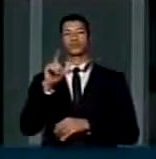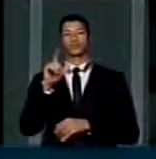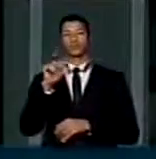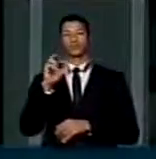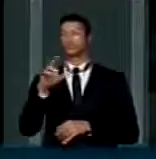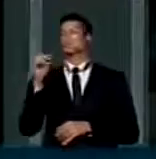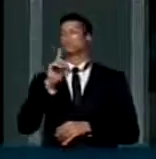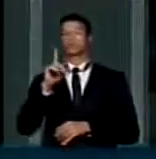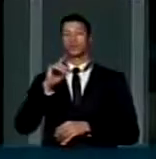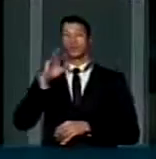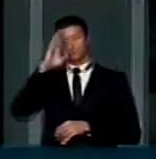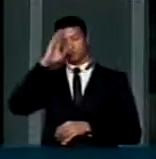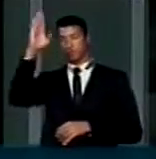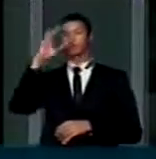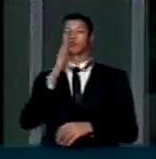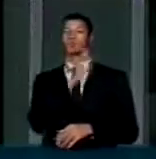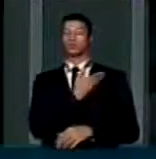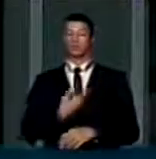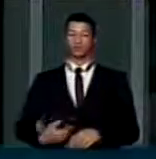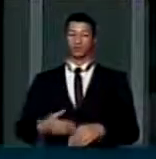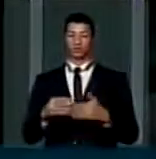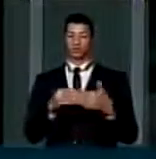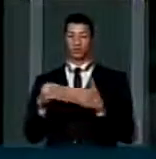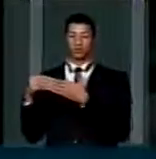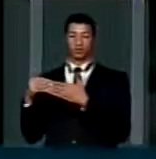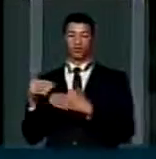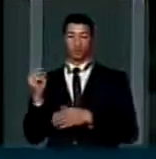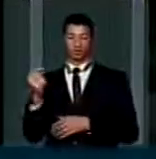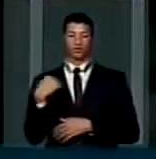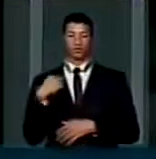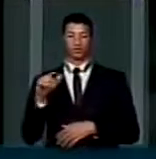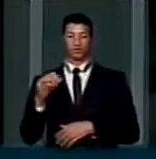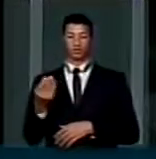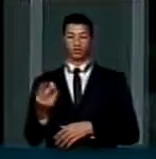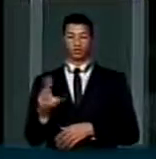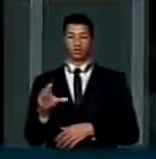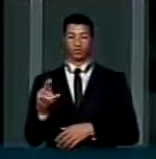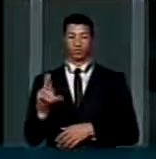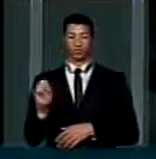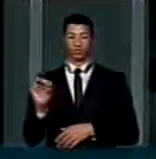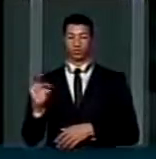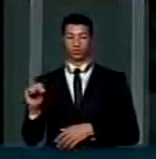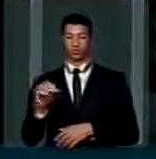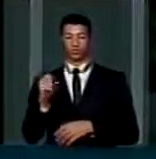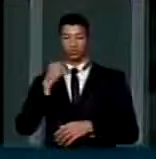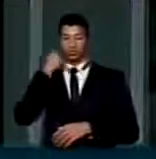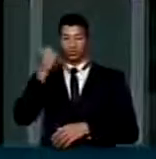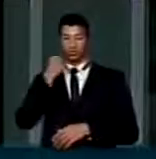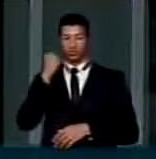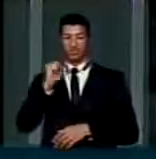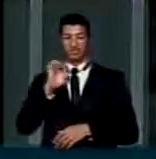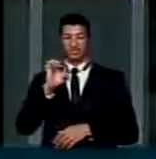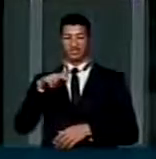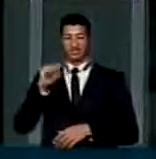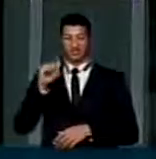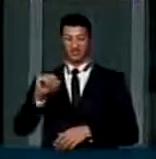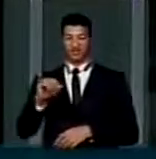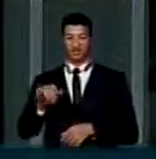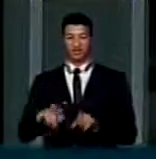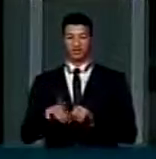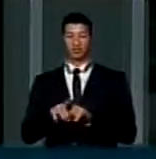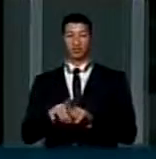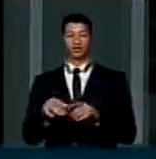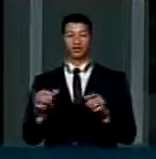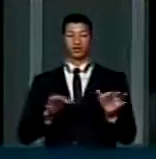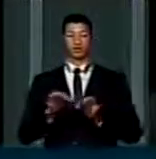prioridade do governo federal e que o custo das apostilas do Senai, que era o órgão ao